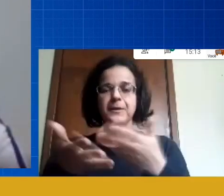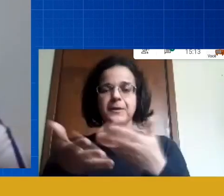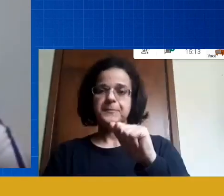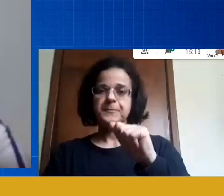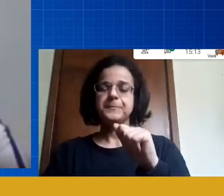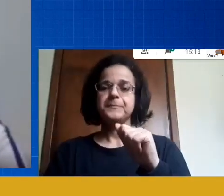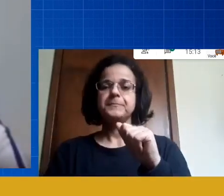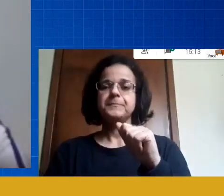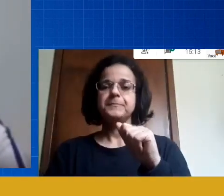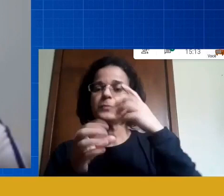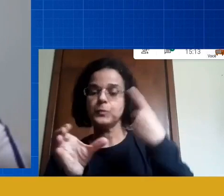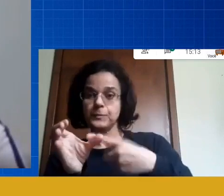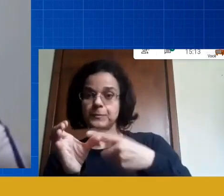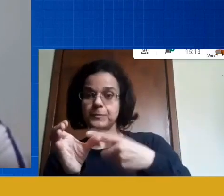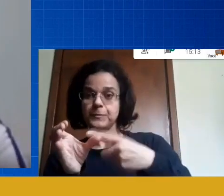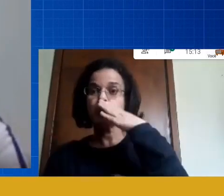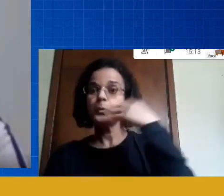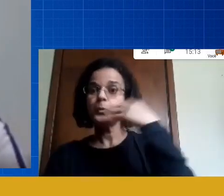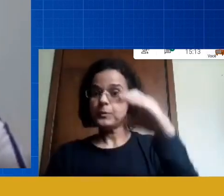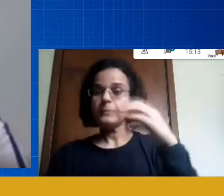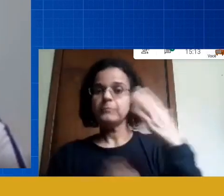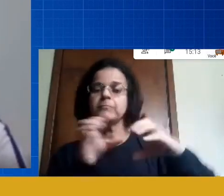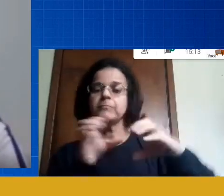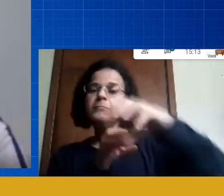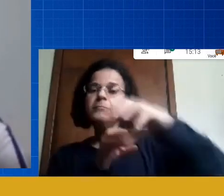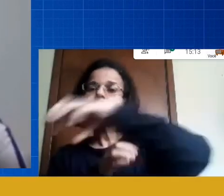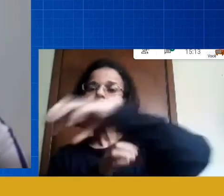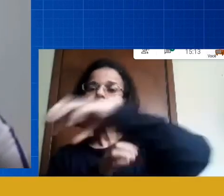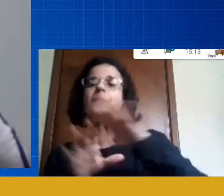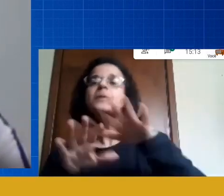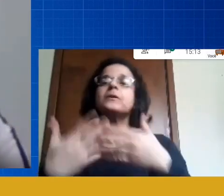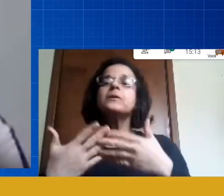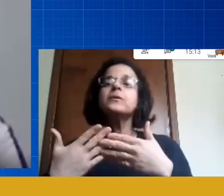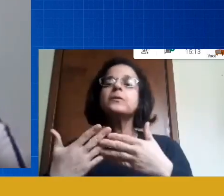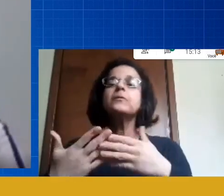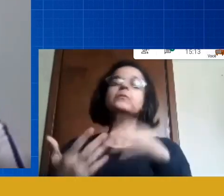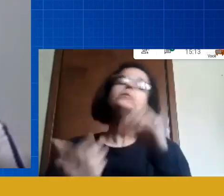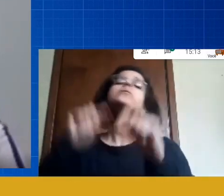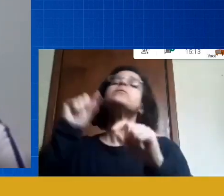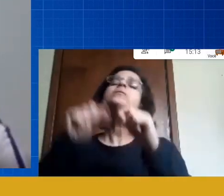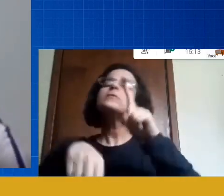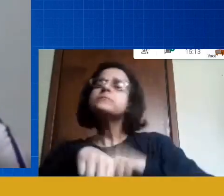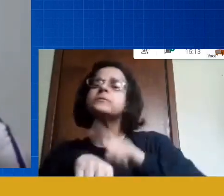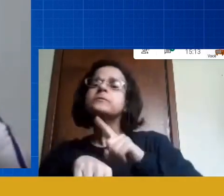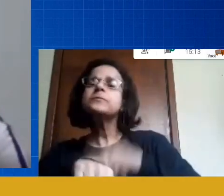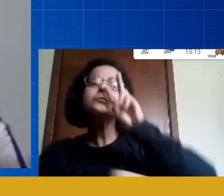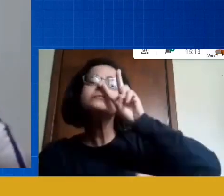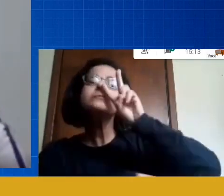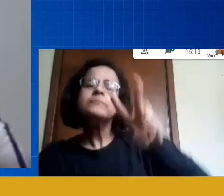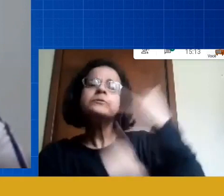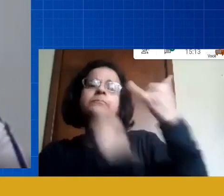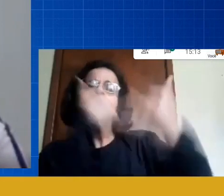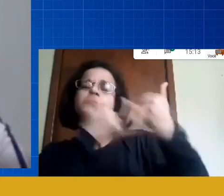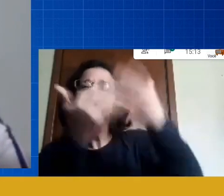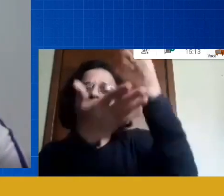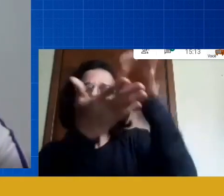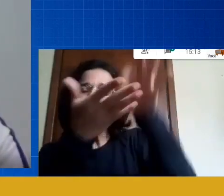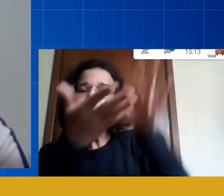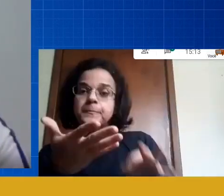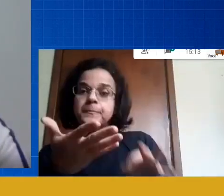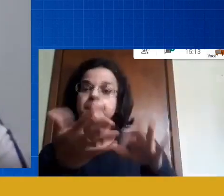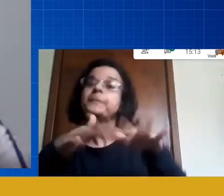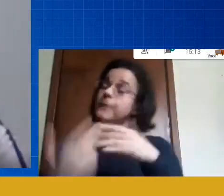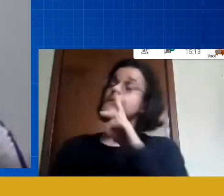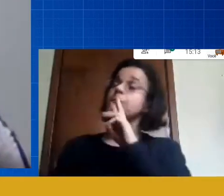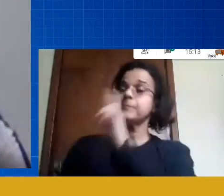uma das perguntas que me fazem sempre é quanto tempo que eu avalio uma brincadeira por exemplo eu sempre falo assim olha o professor na sala de aula